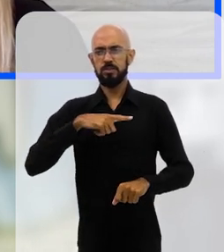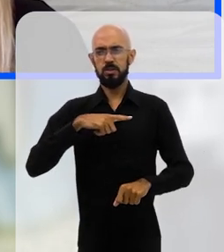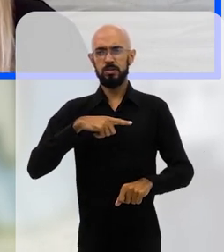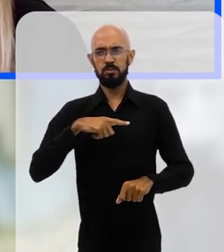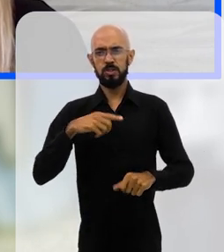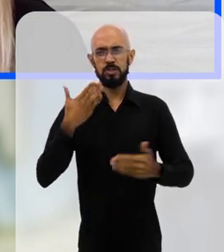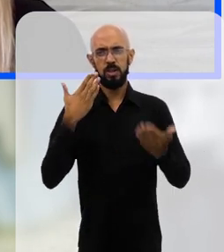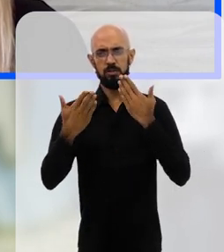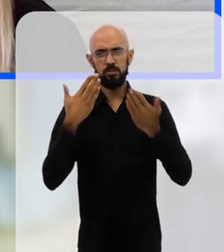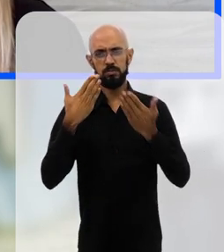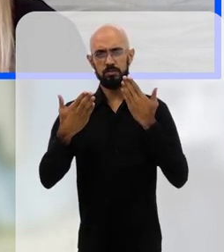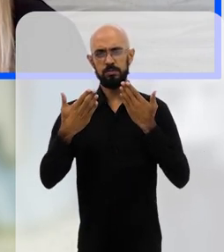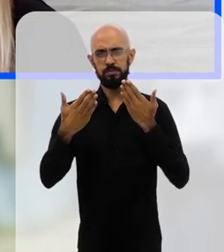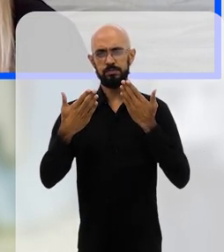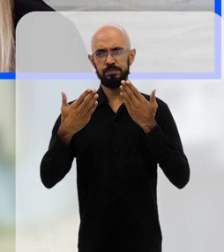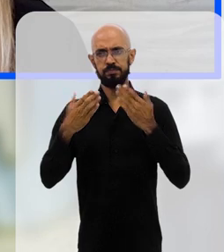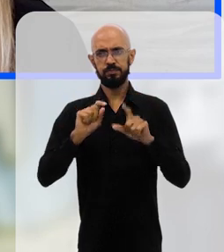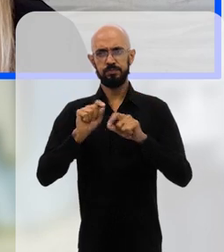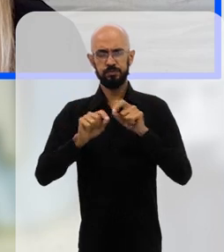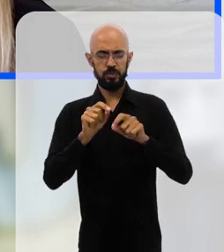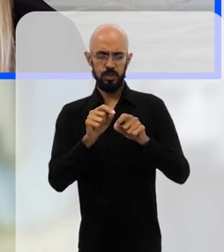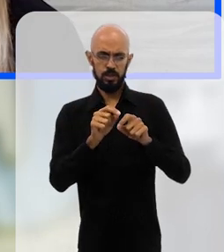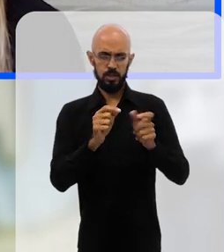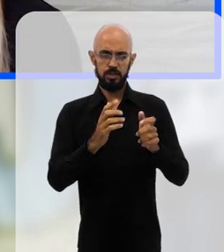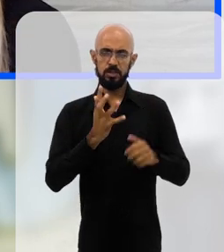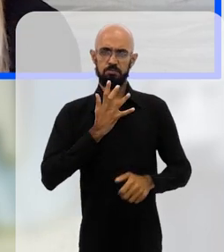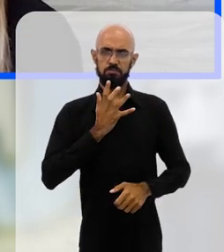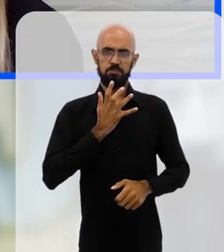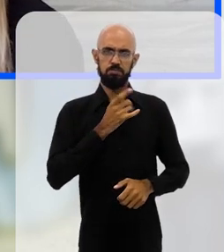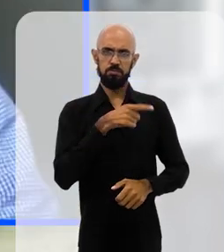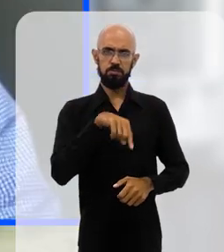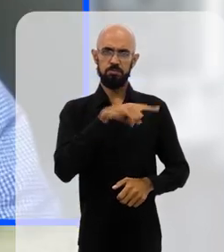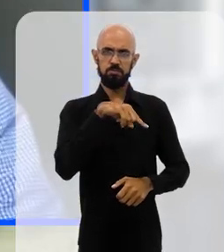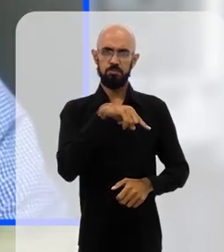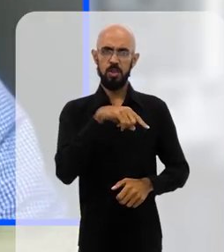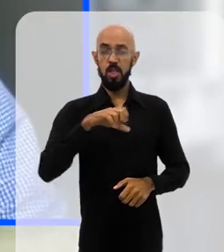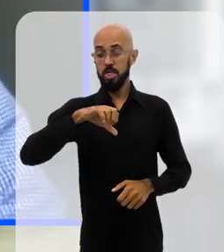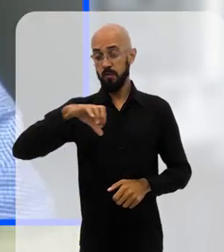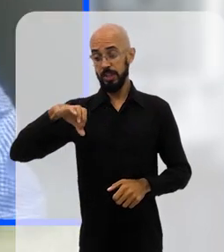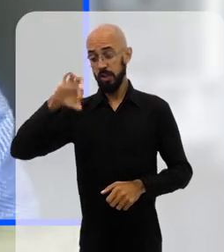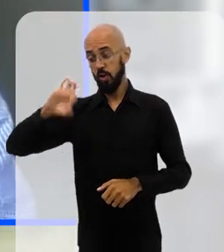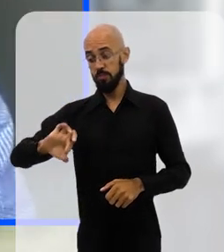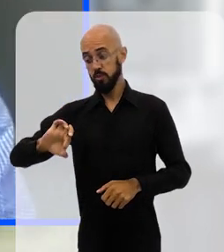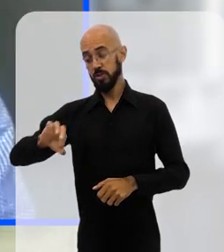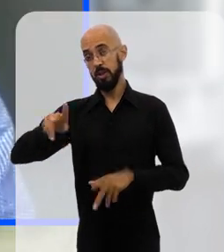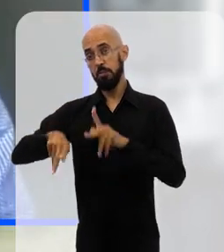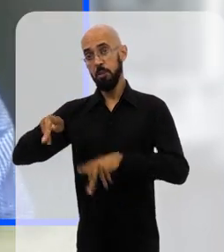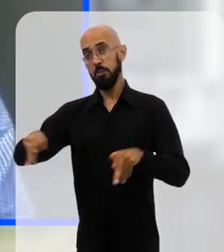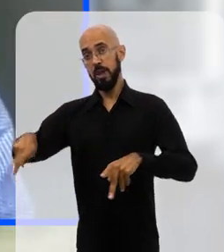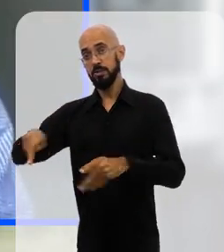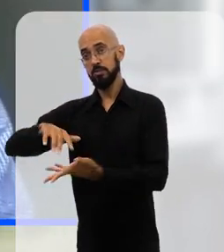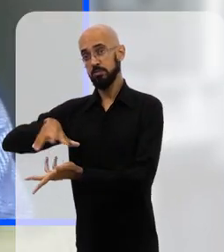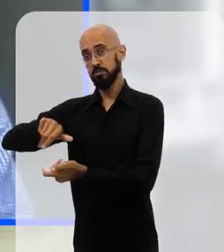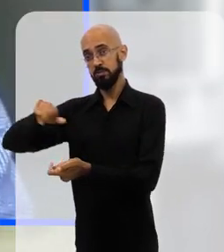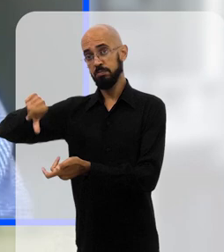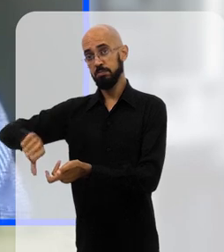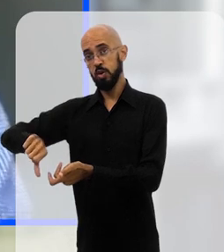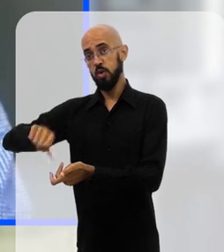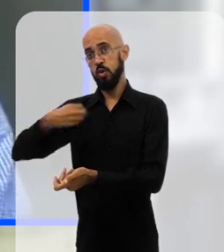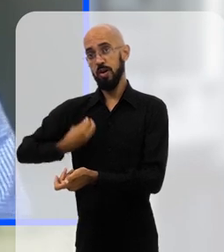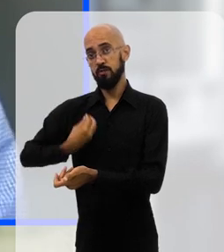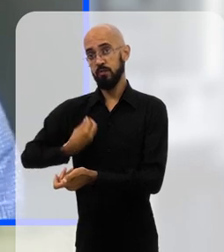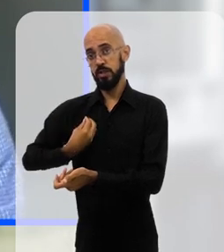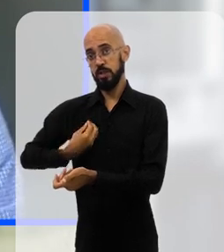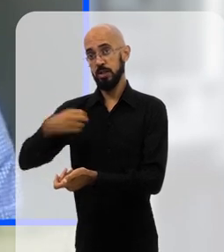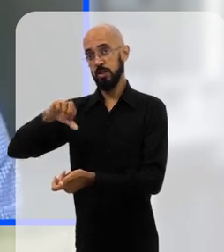a gente fazendo esse contraponto entre aumento de fortuna desses super bilionários, 99% da população do planeta teve